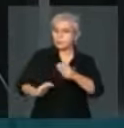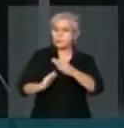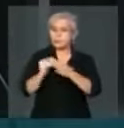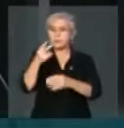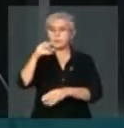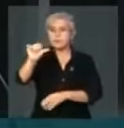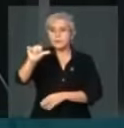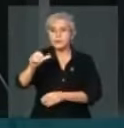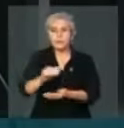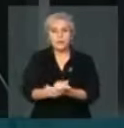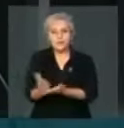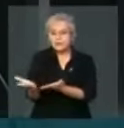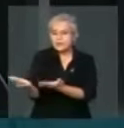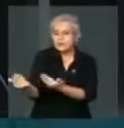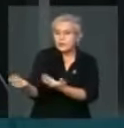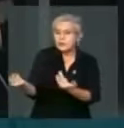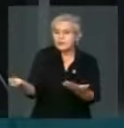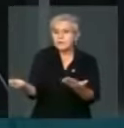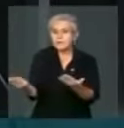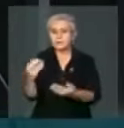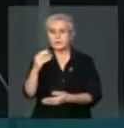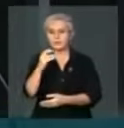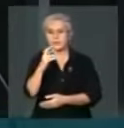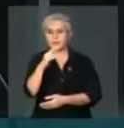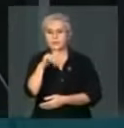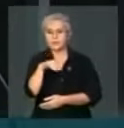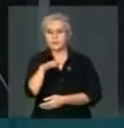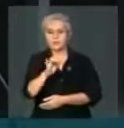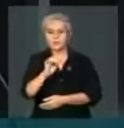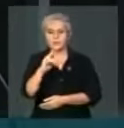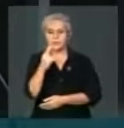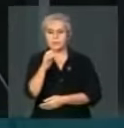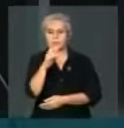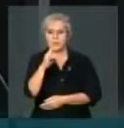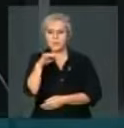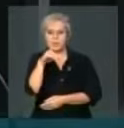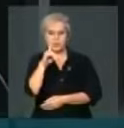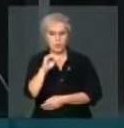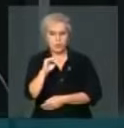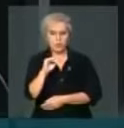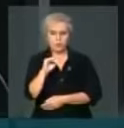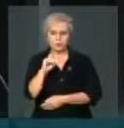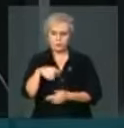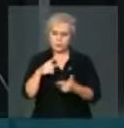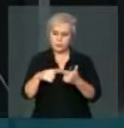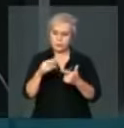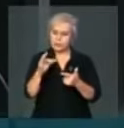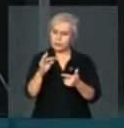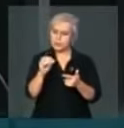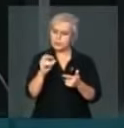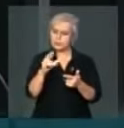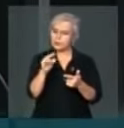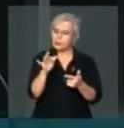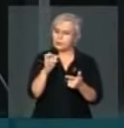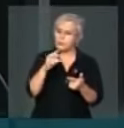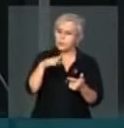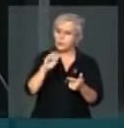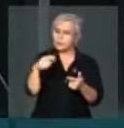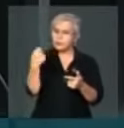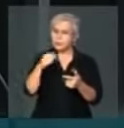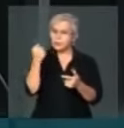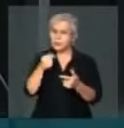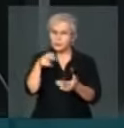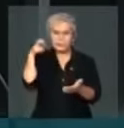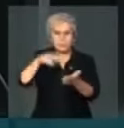29 anos. crimes hediondos, tortura, devem receber a pena máxima